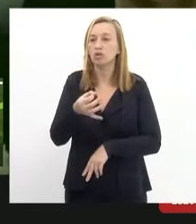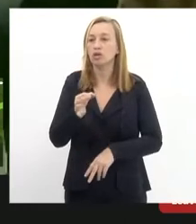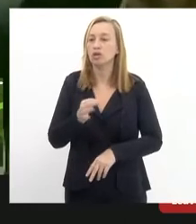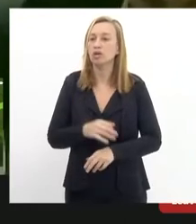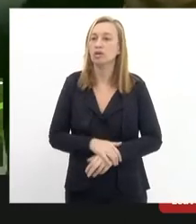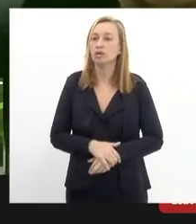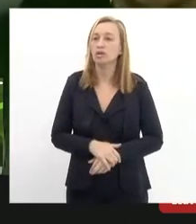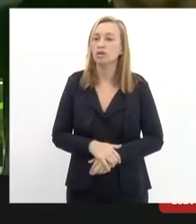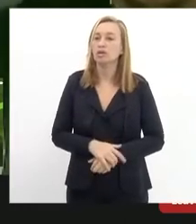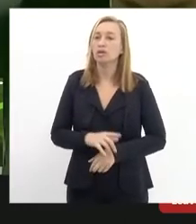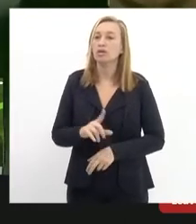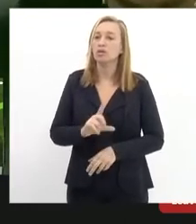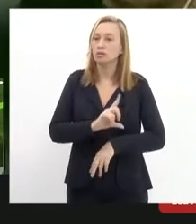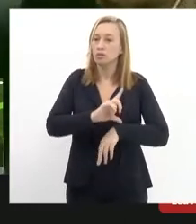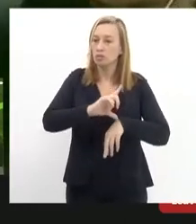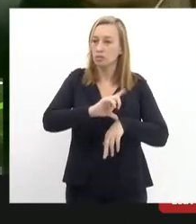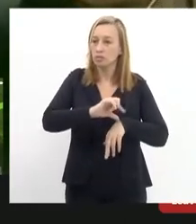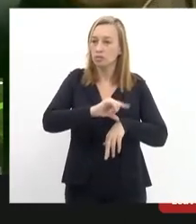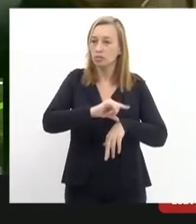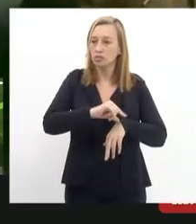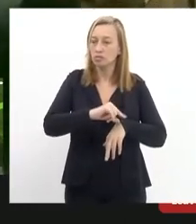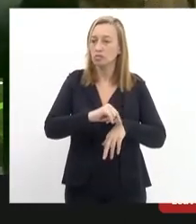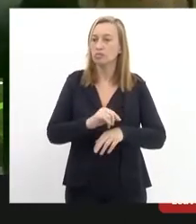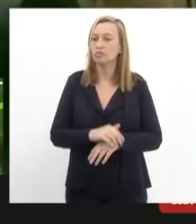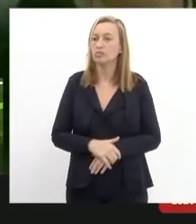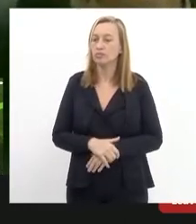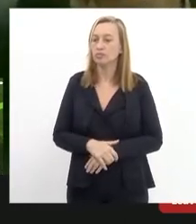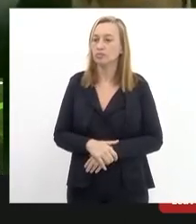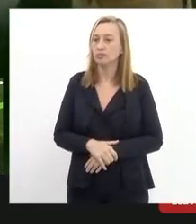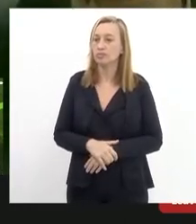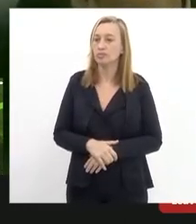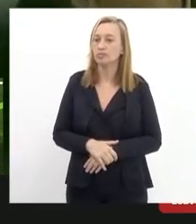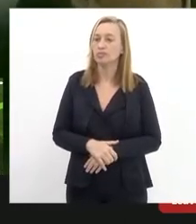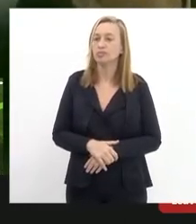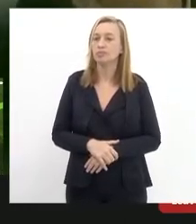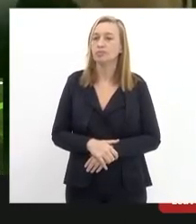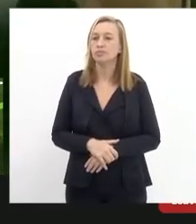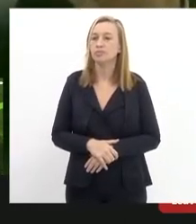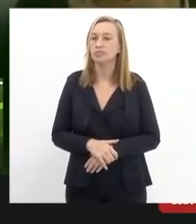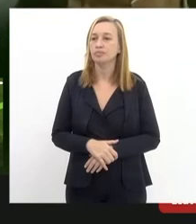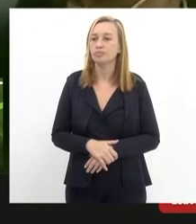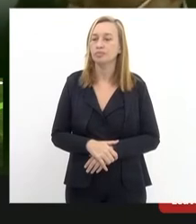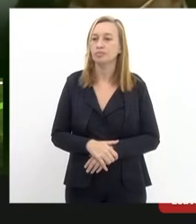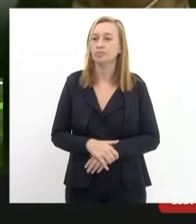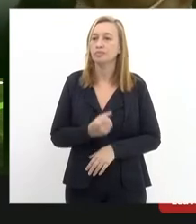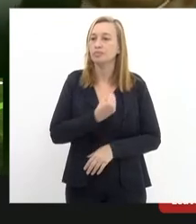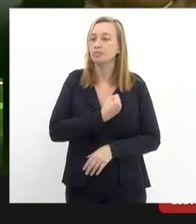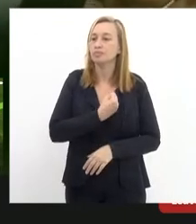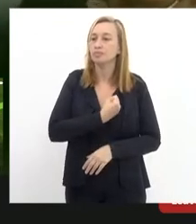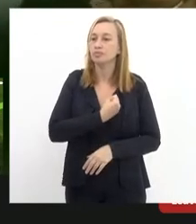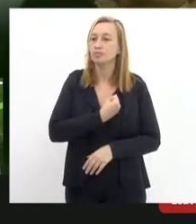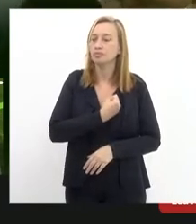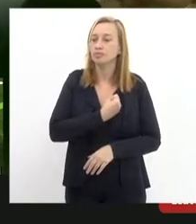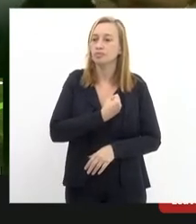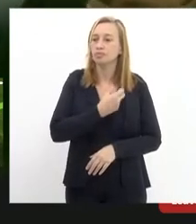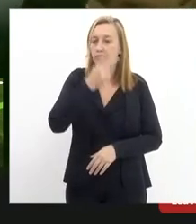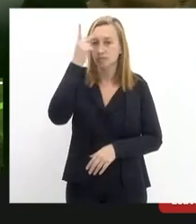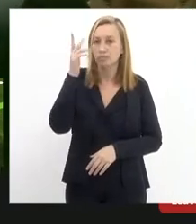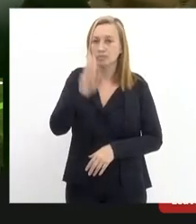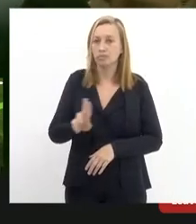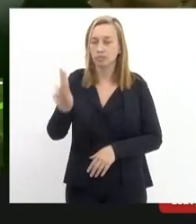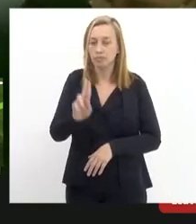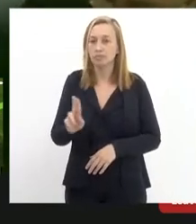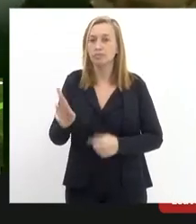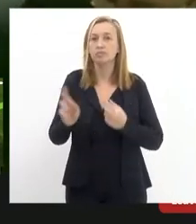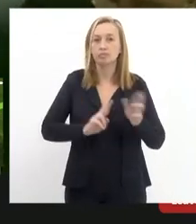uma extensão do funcionamento com vistas inclusive ao aumento do número de usuários com